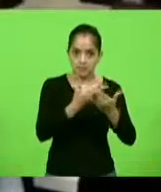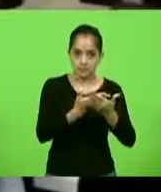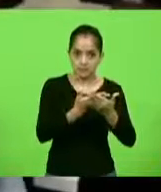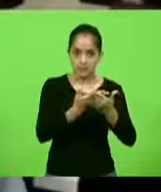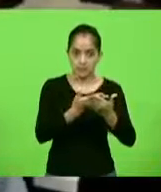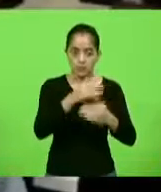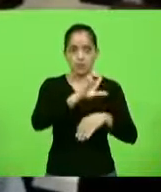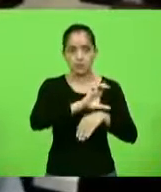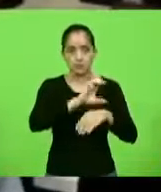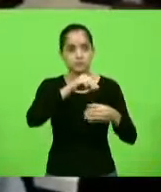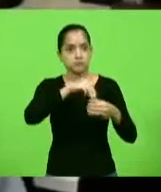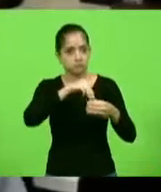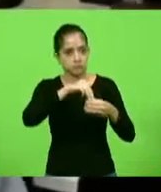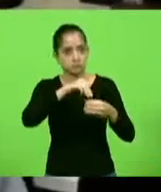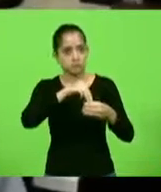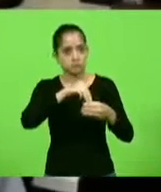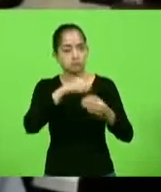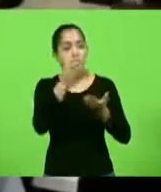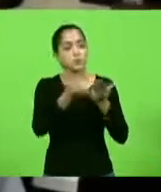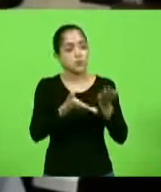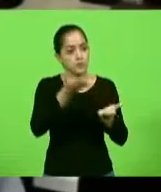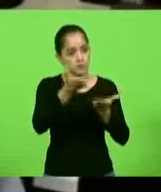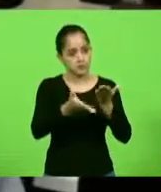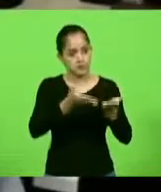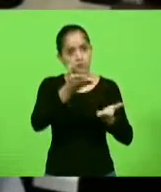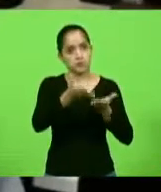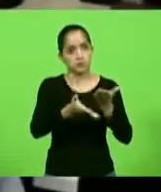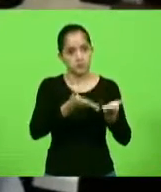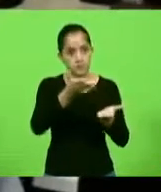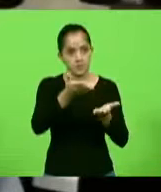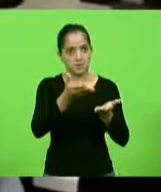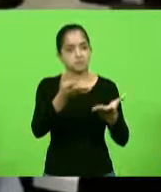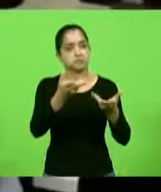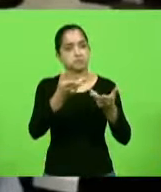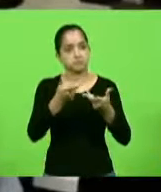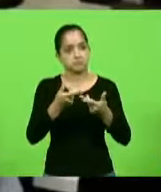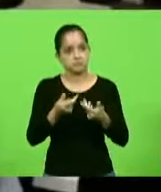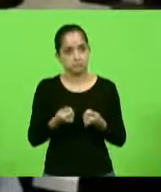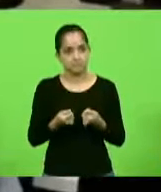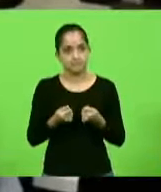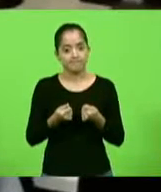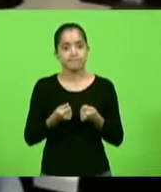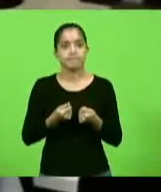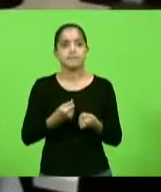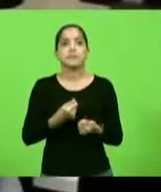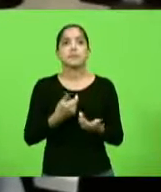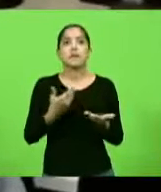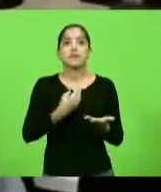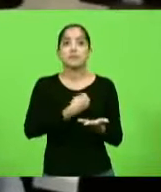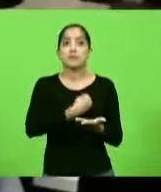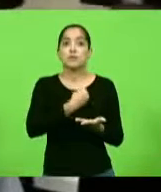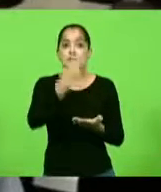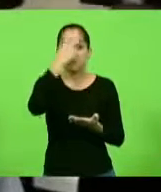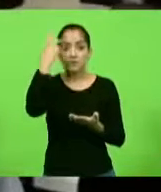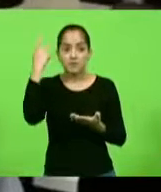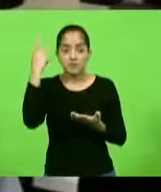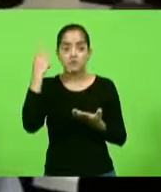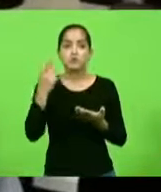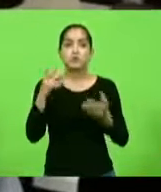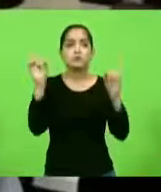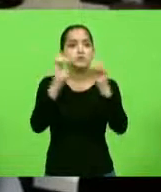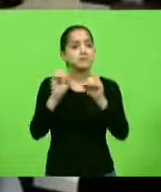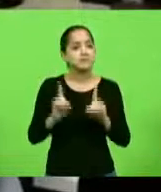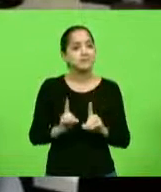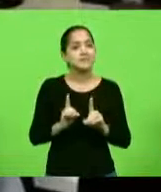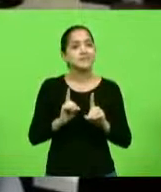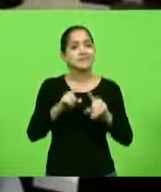escolas estaduais que prestam um serviço inestimável da presença de pessoas com deficiência dentro das